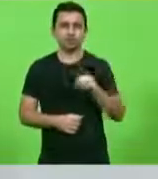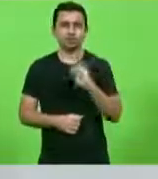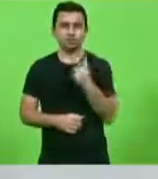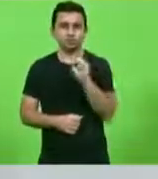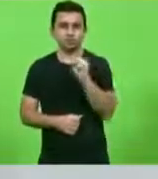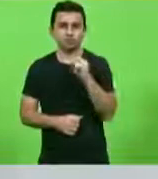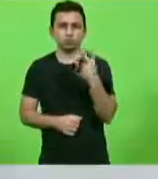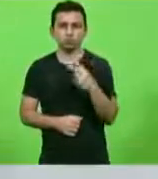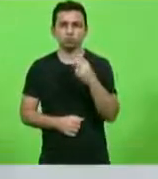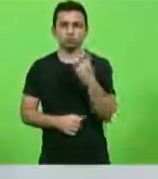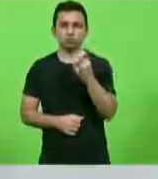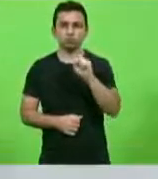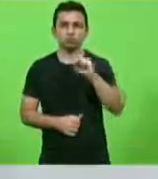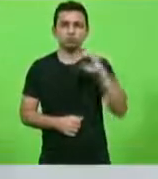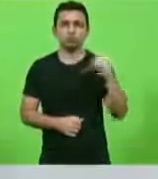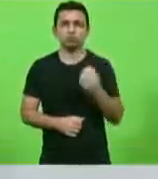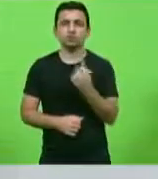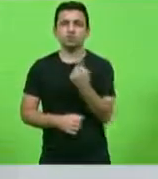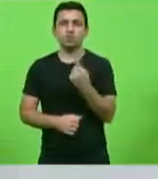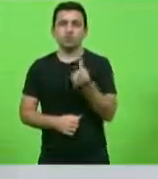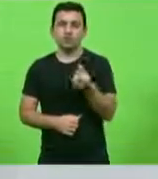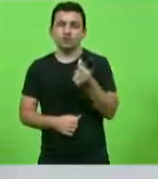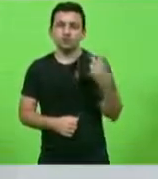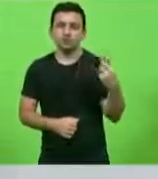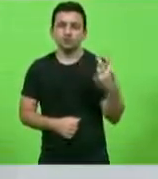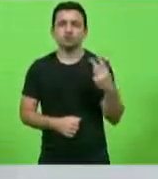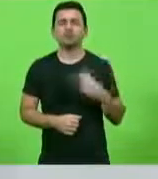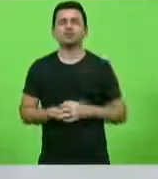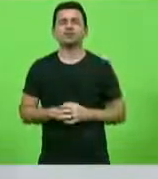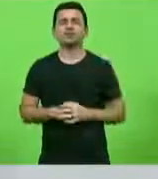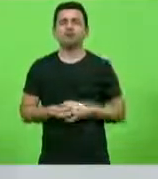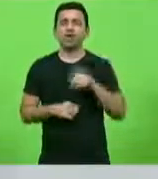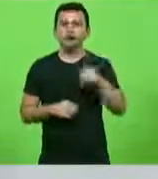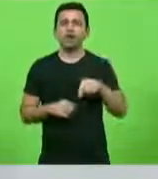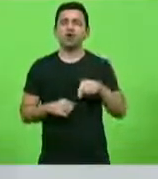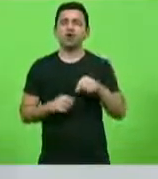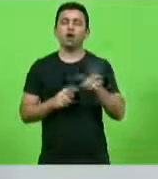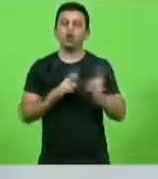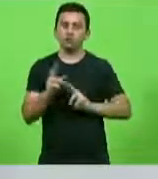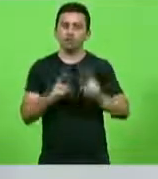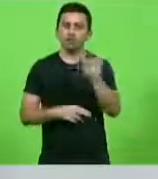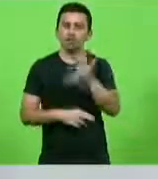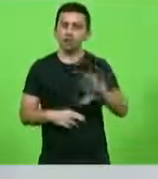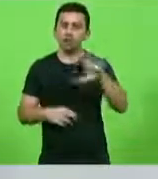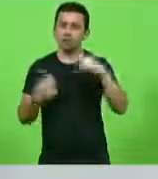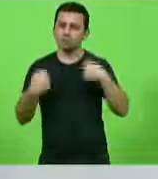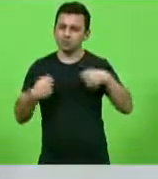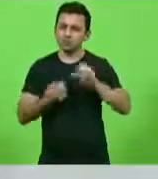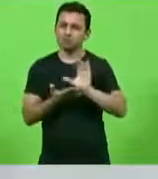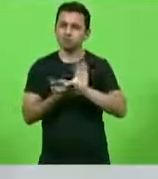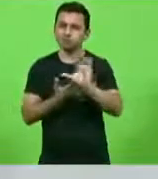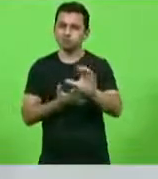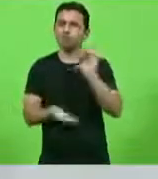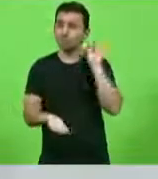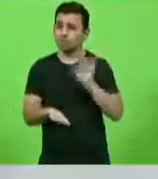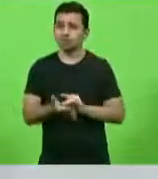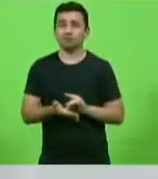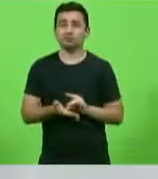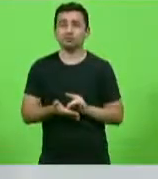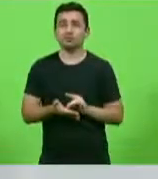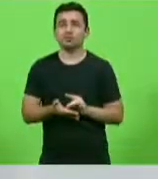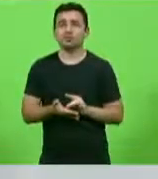282, que a 280, que a 163, são rodovias federais que precisam de investimentos. É verdade.